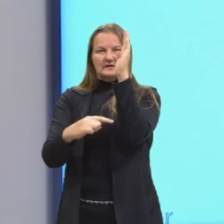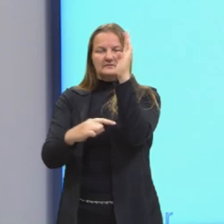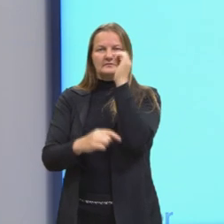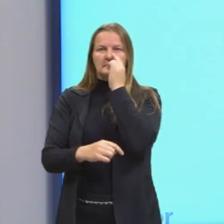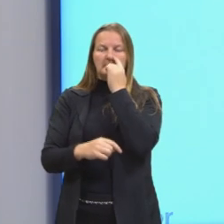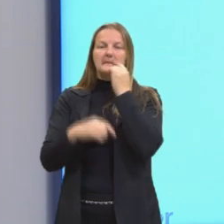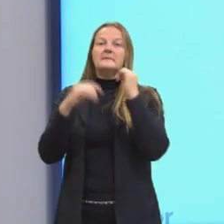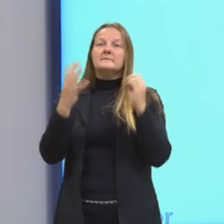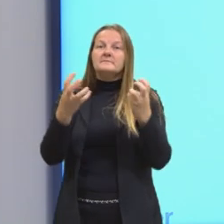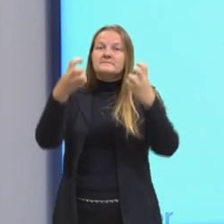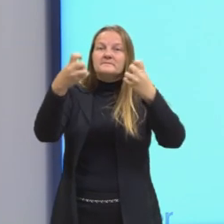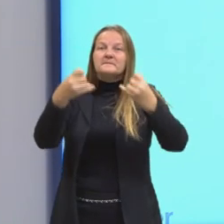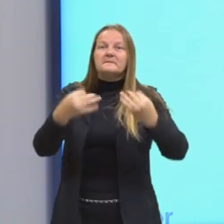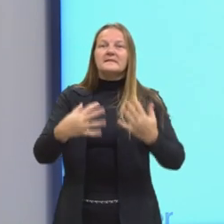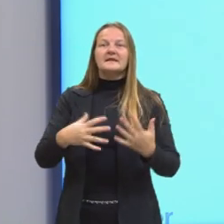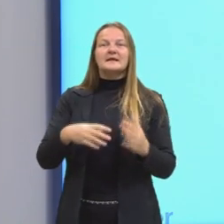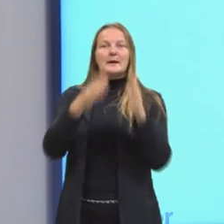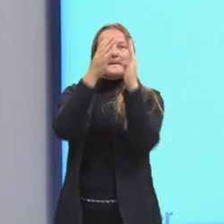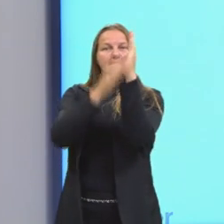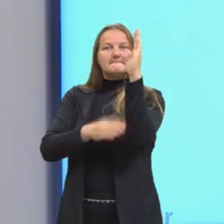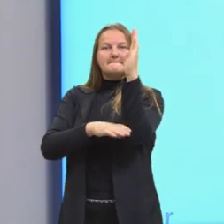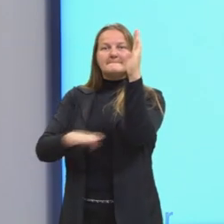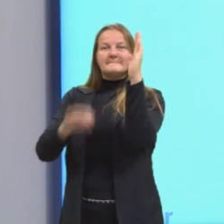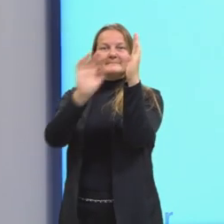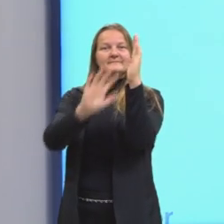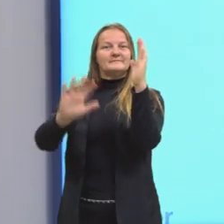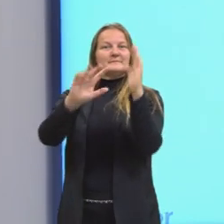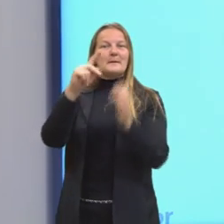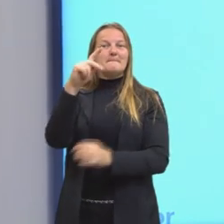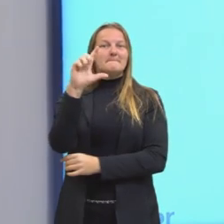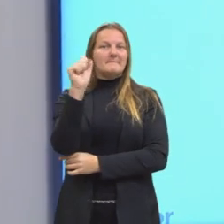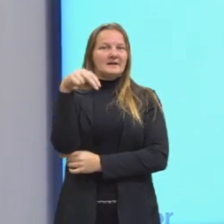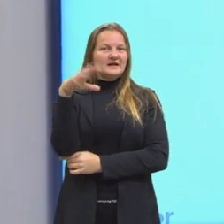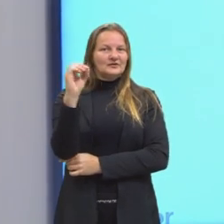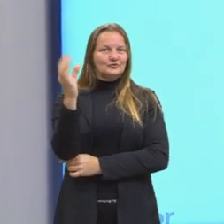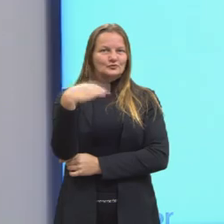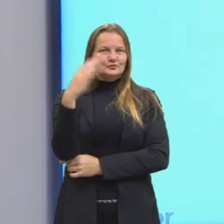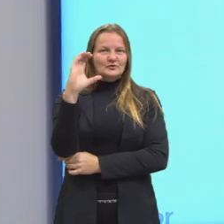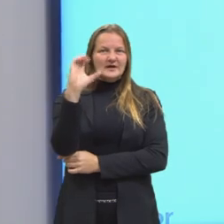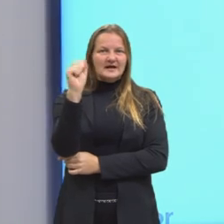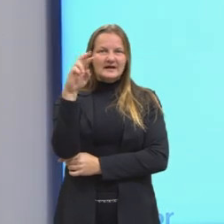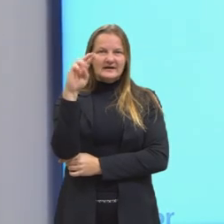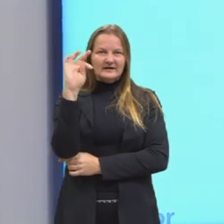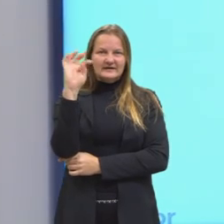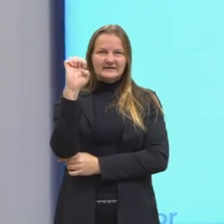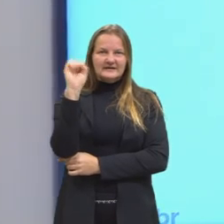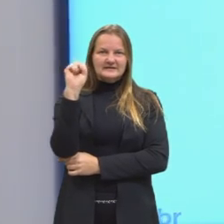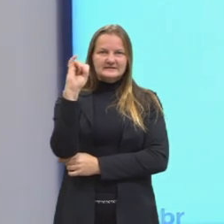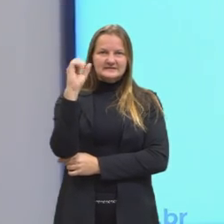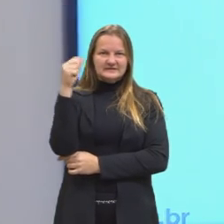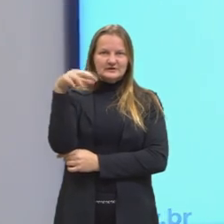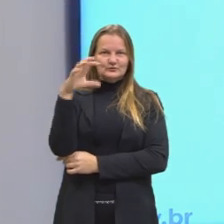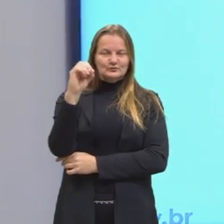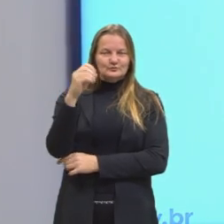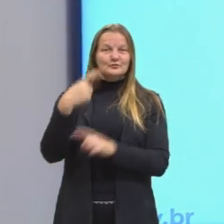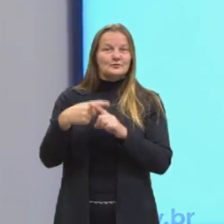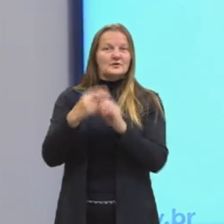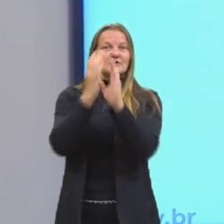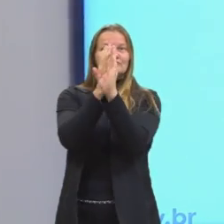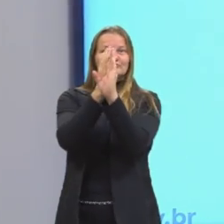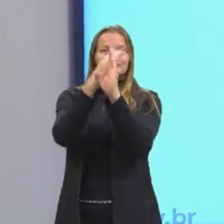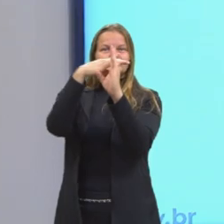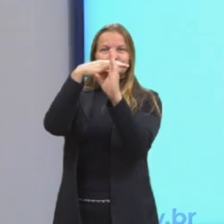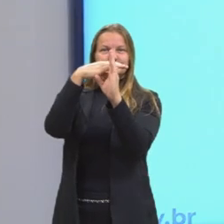esse então é o nosso plano cartesiano. E aqui a gente consegue observar então que ele separa o plano em quatro